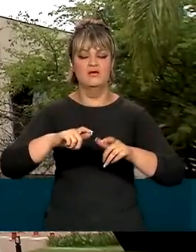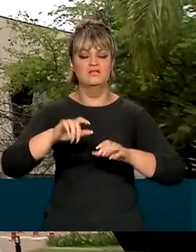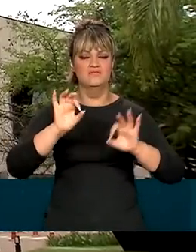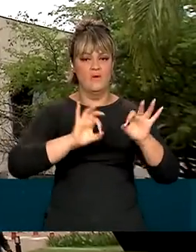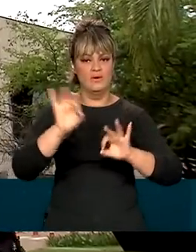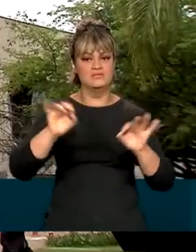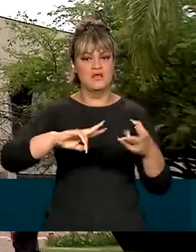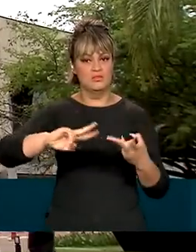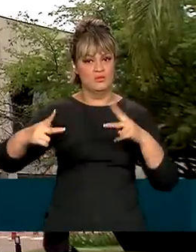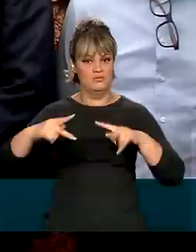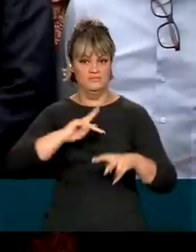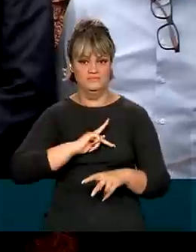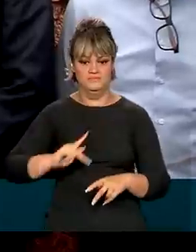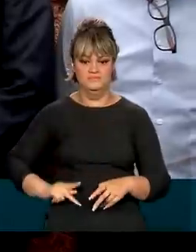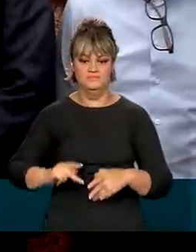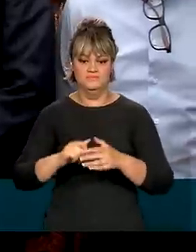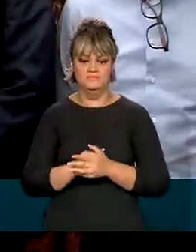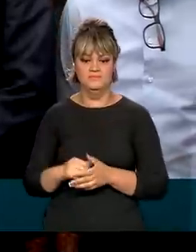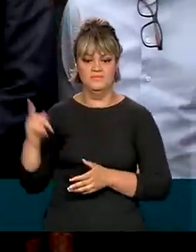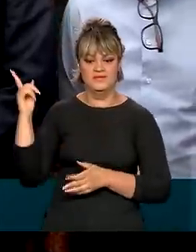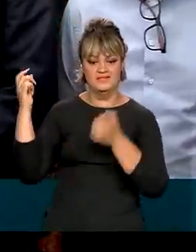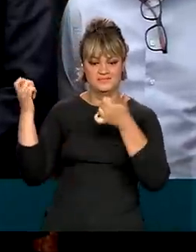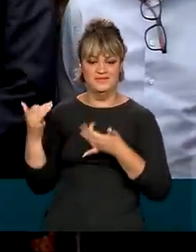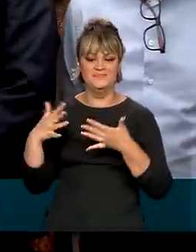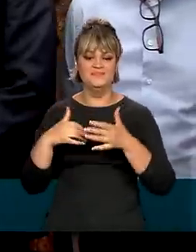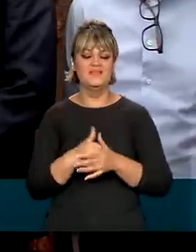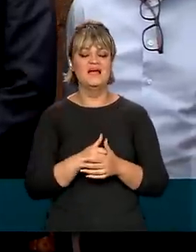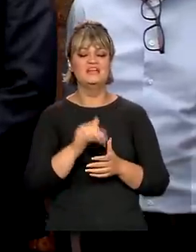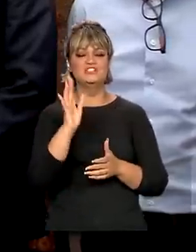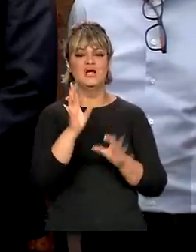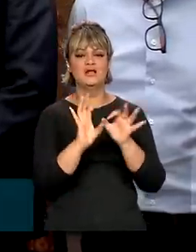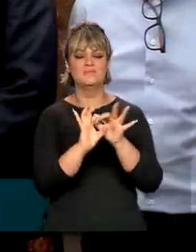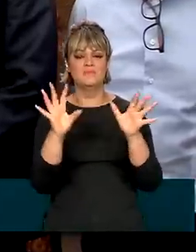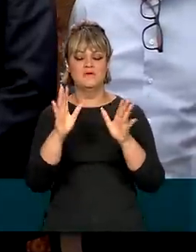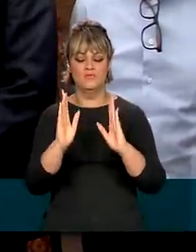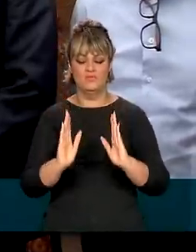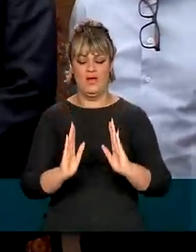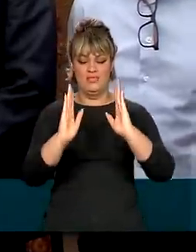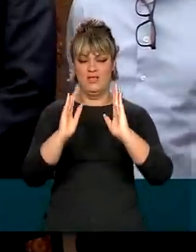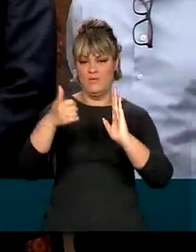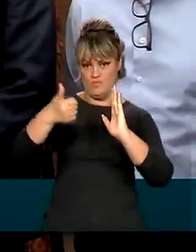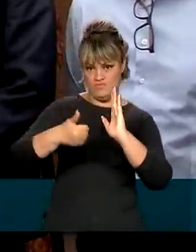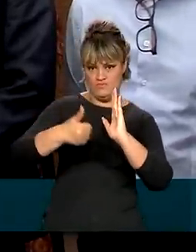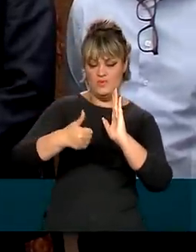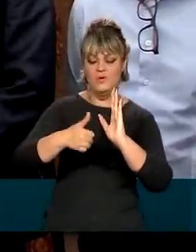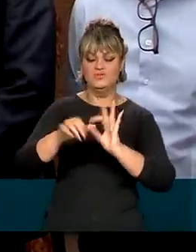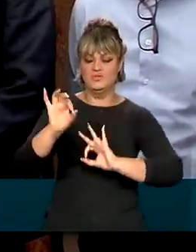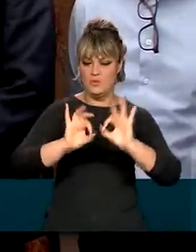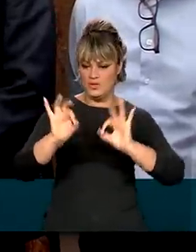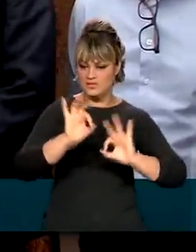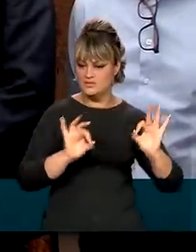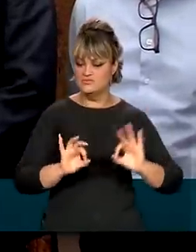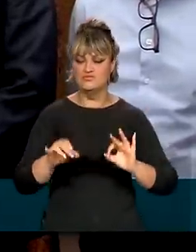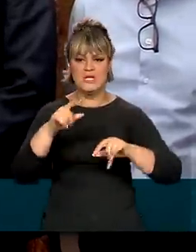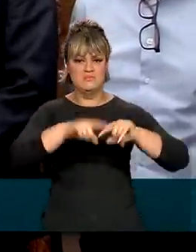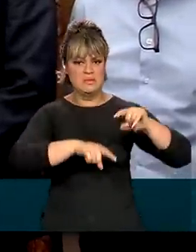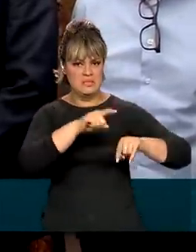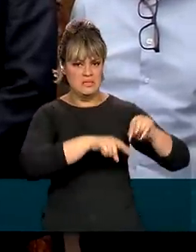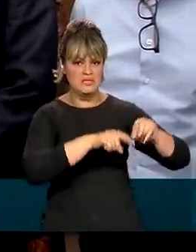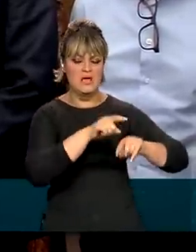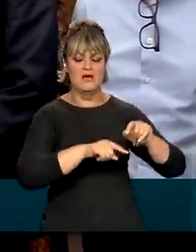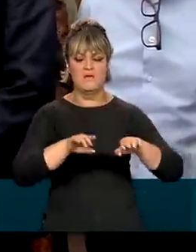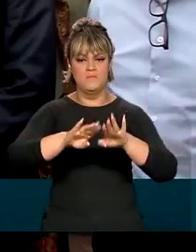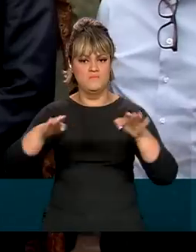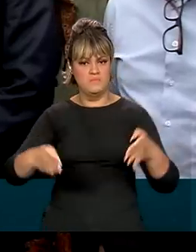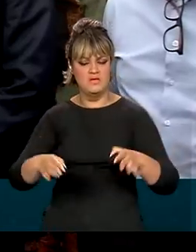da mudança de governo. Eles já nos disponibilizaram o segundo andar, já estão finalizando com os equipamentos, com